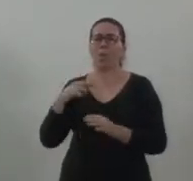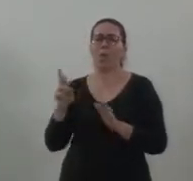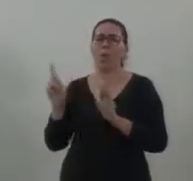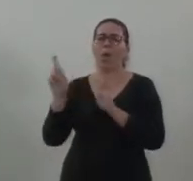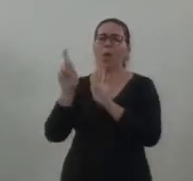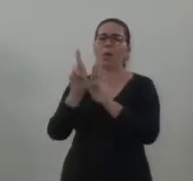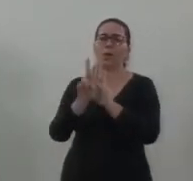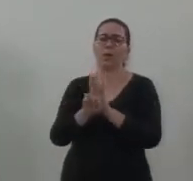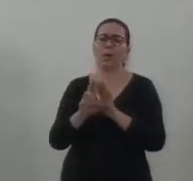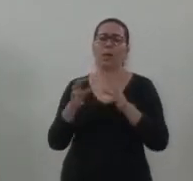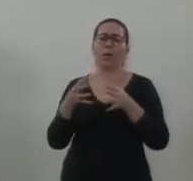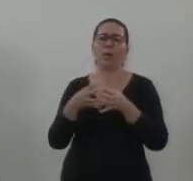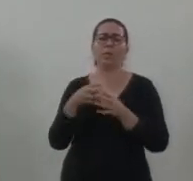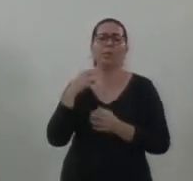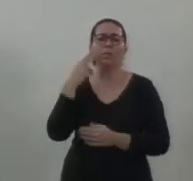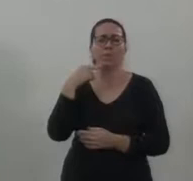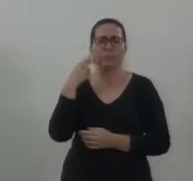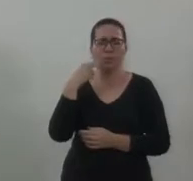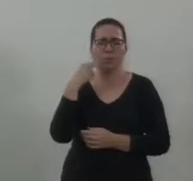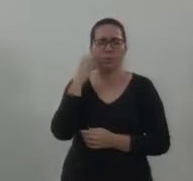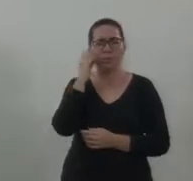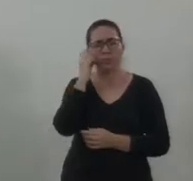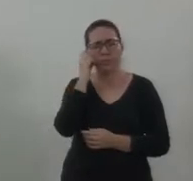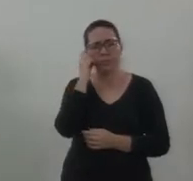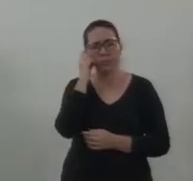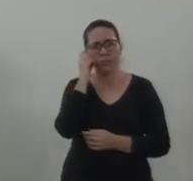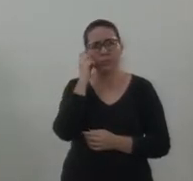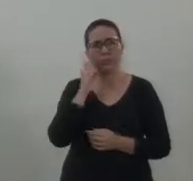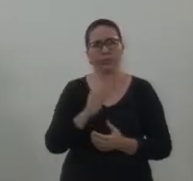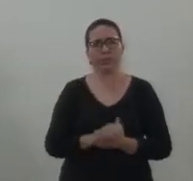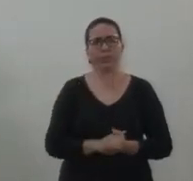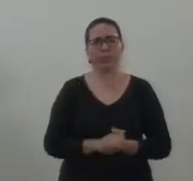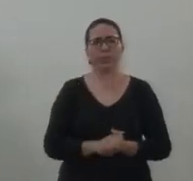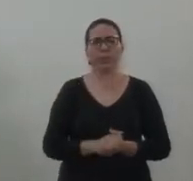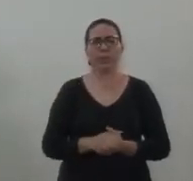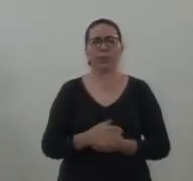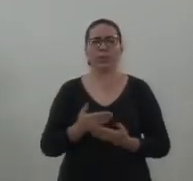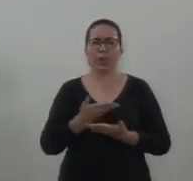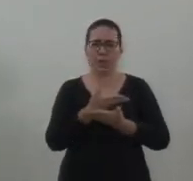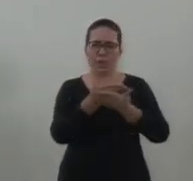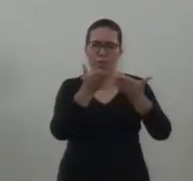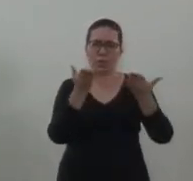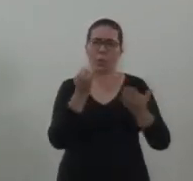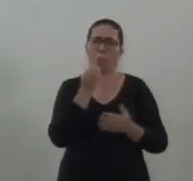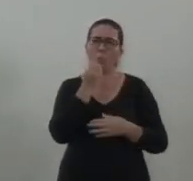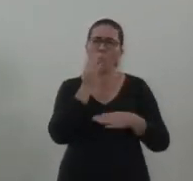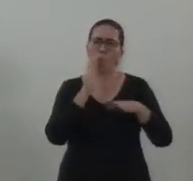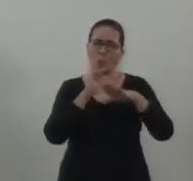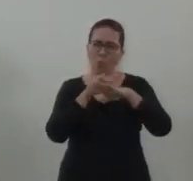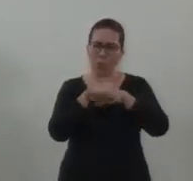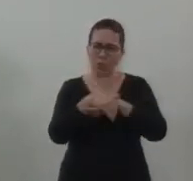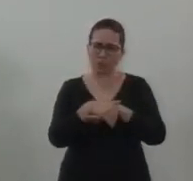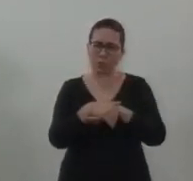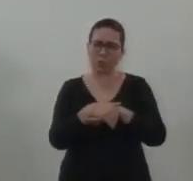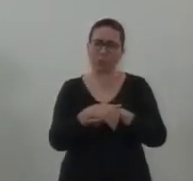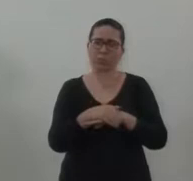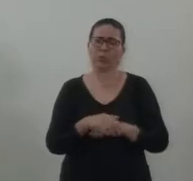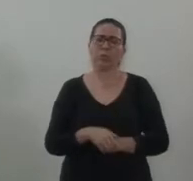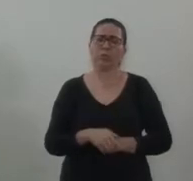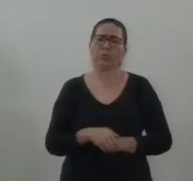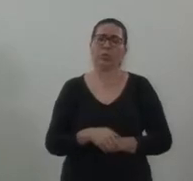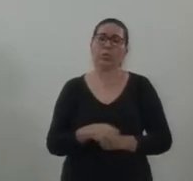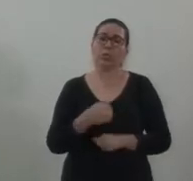Municipal. A todos, uma boa noite, e eu espero que